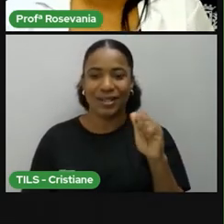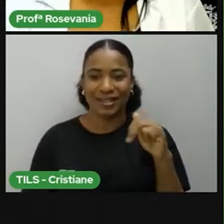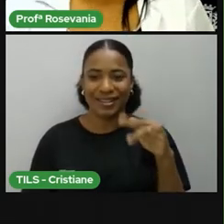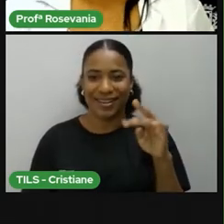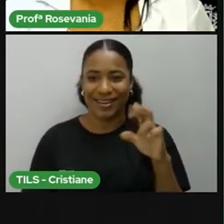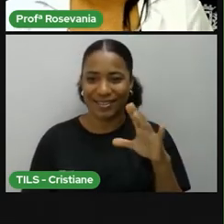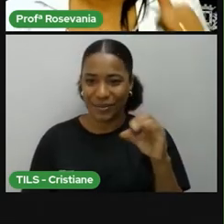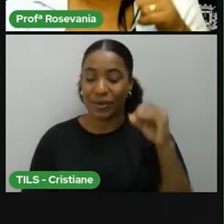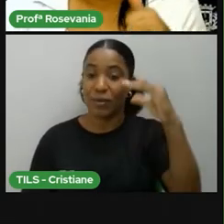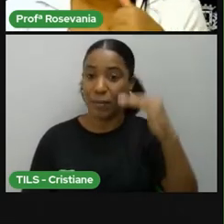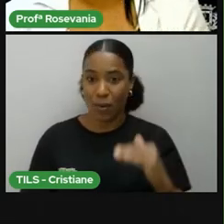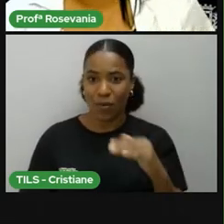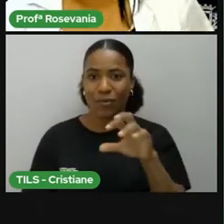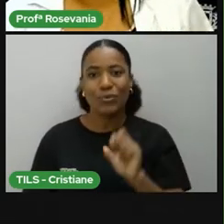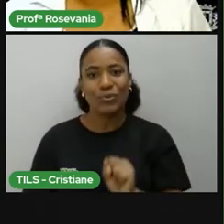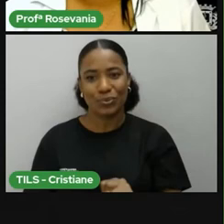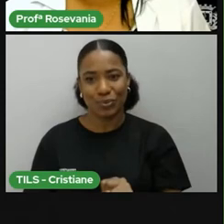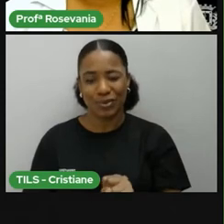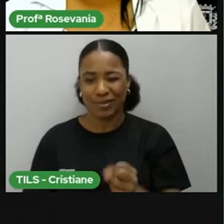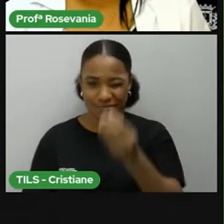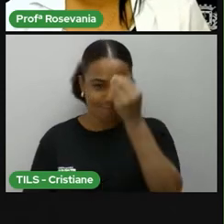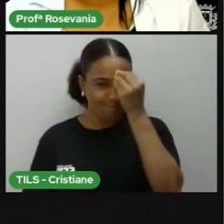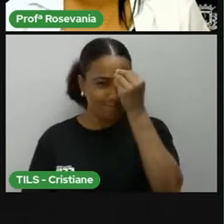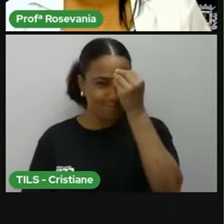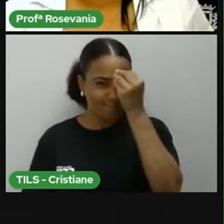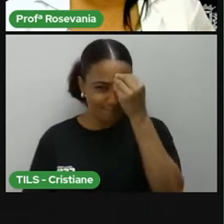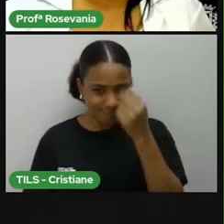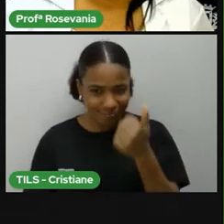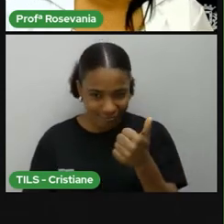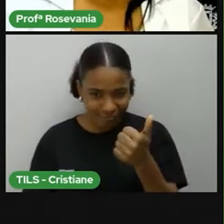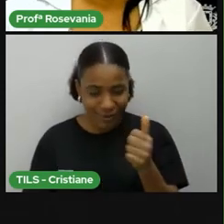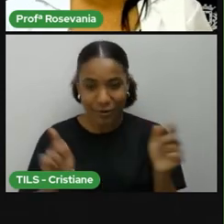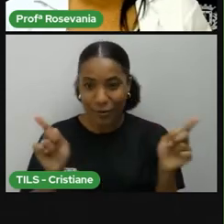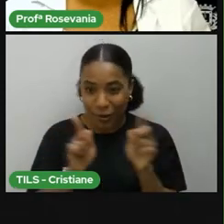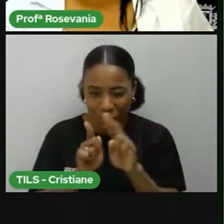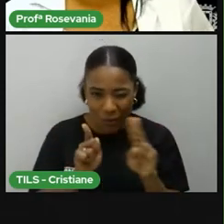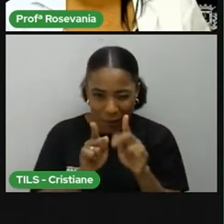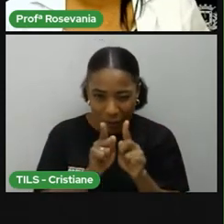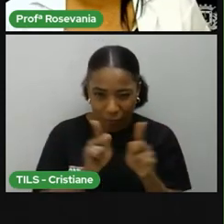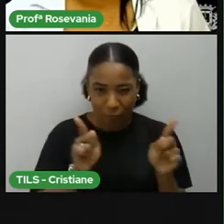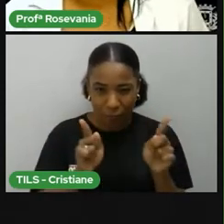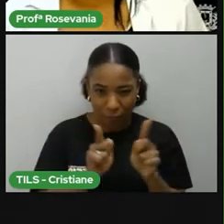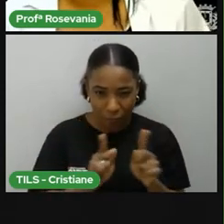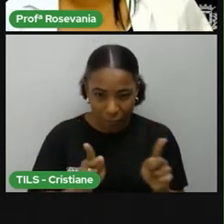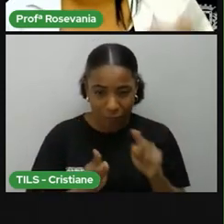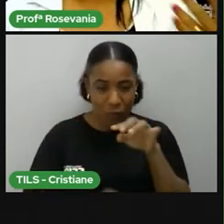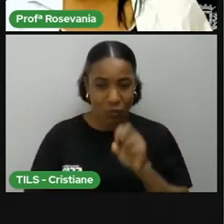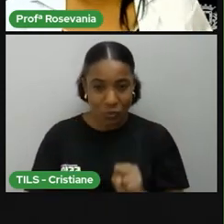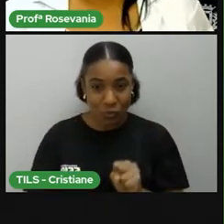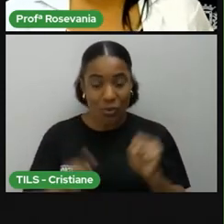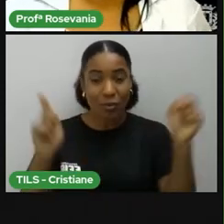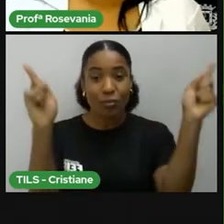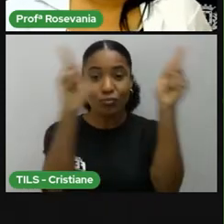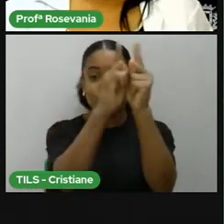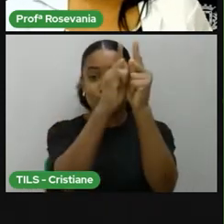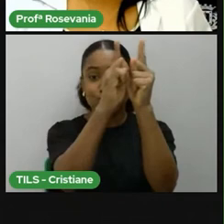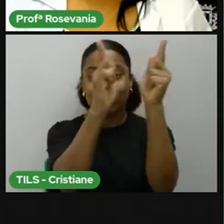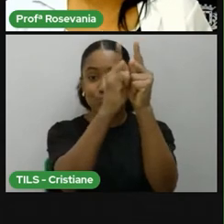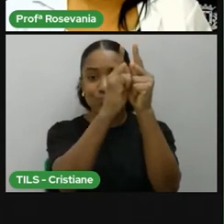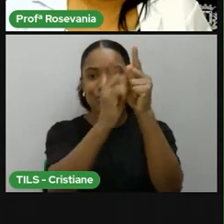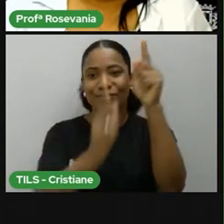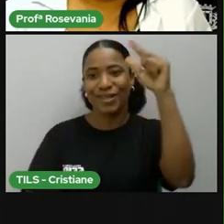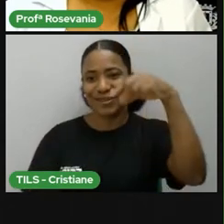Hemisfério Sul. Então, é um macete para vocês gravarem onde é que vocês vão colocar os trópicos, identificar os trópicos e identificar